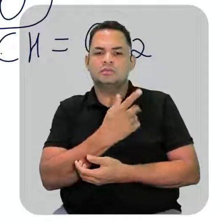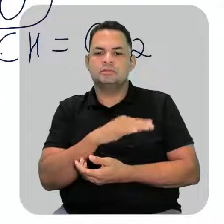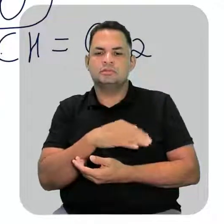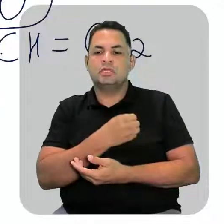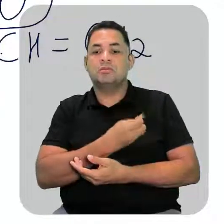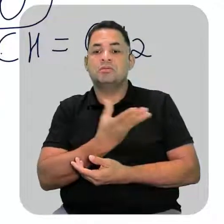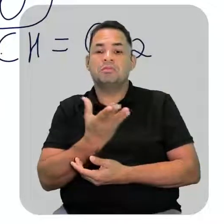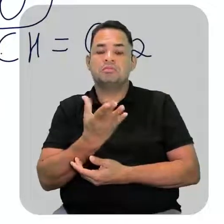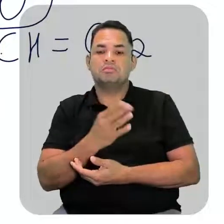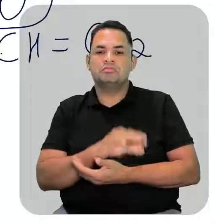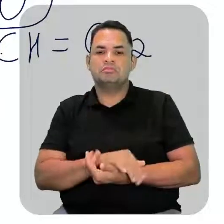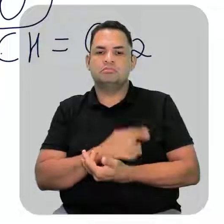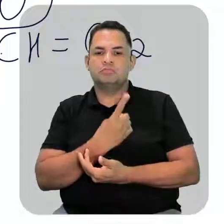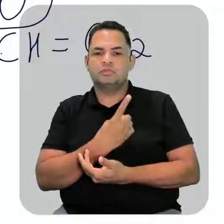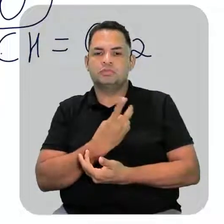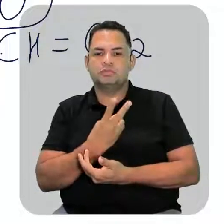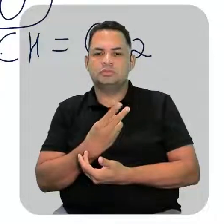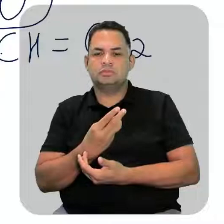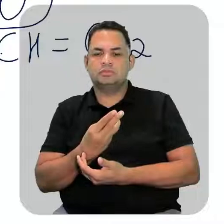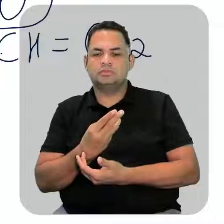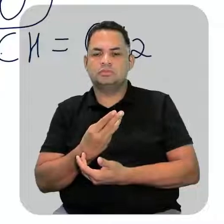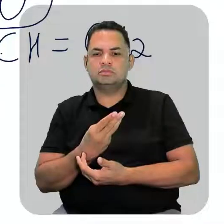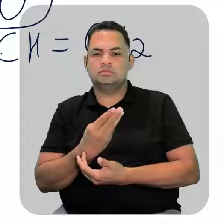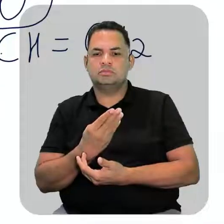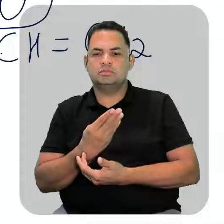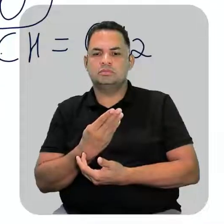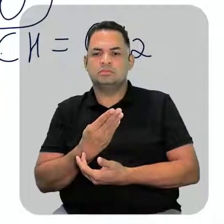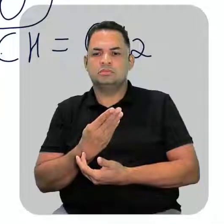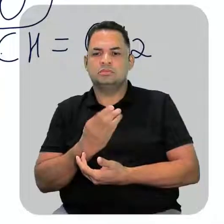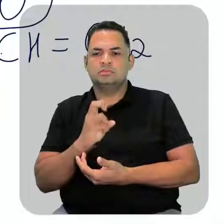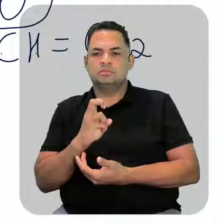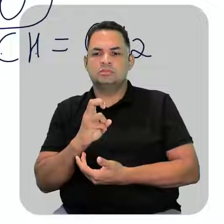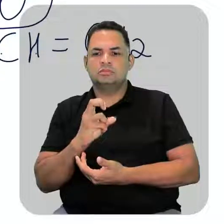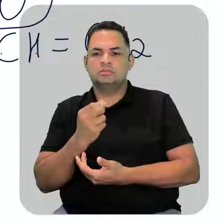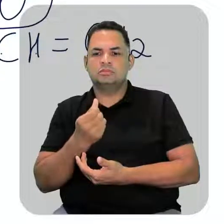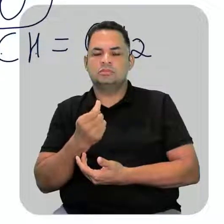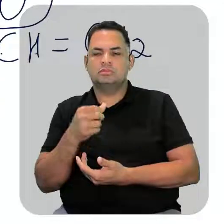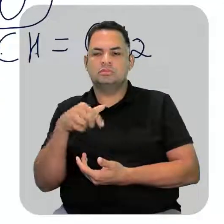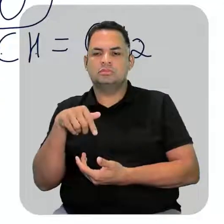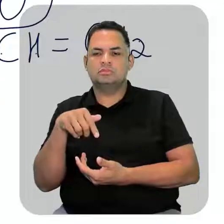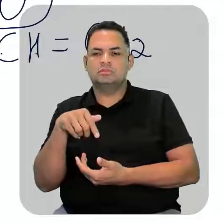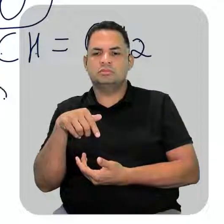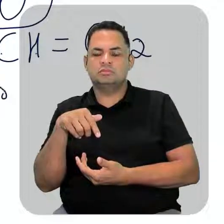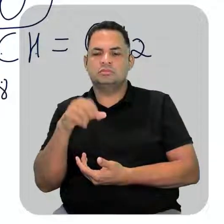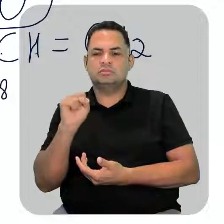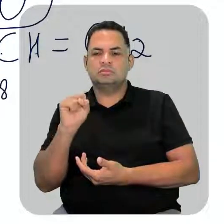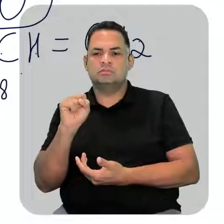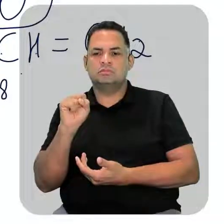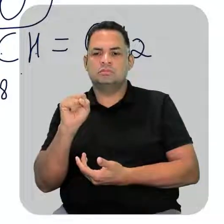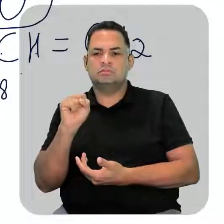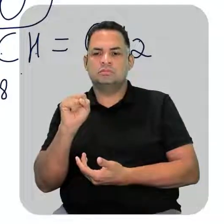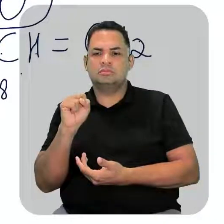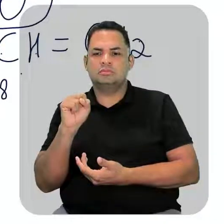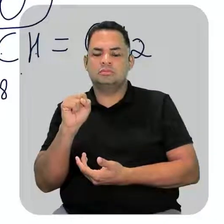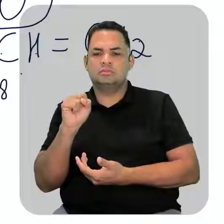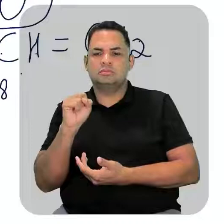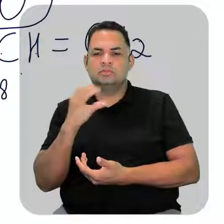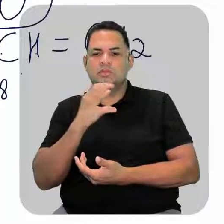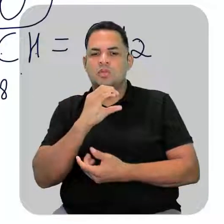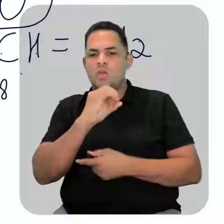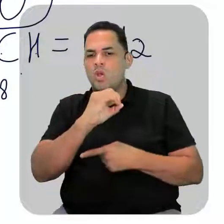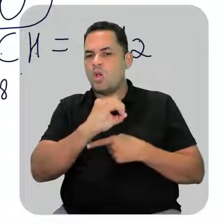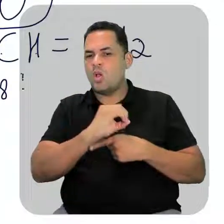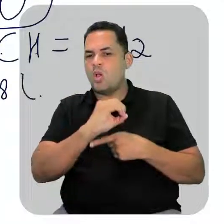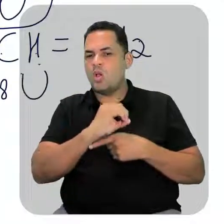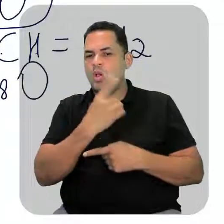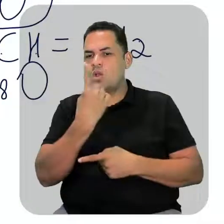Hidrogênio vai ter 1, 2, 3, 4, 5, 6, 7, 8. Oxigênio só